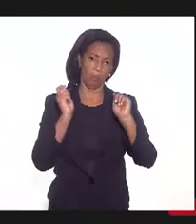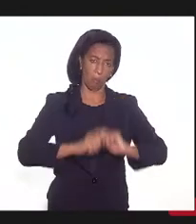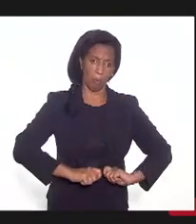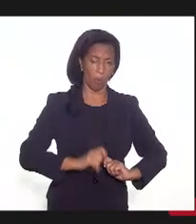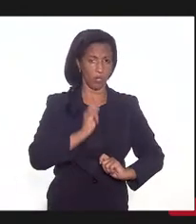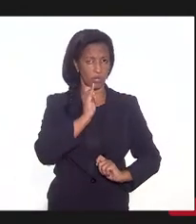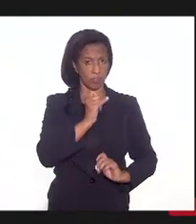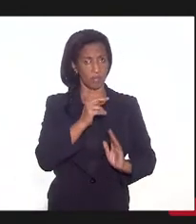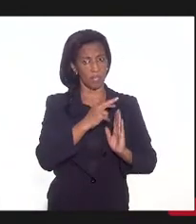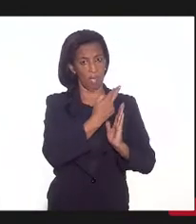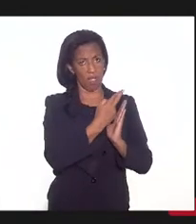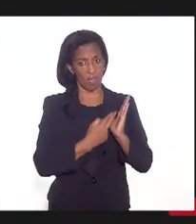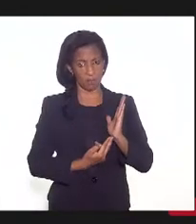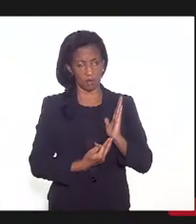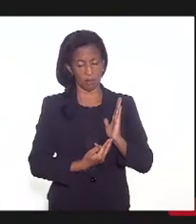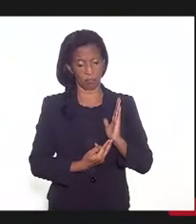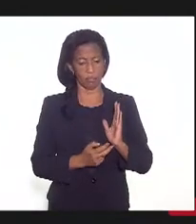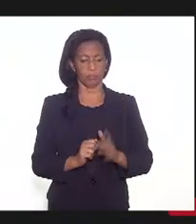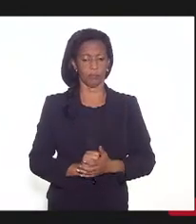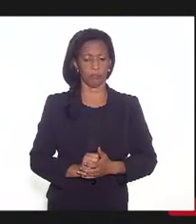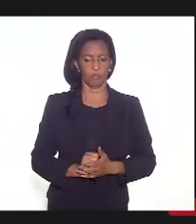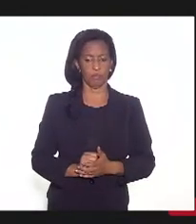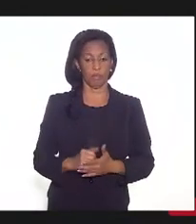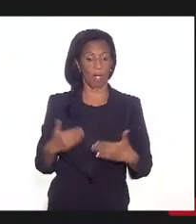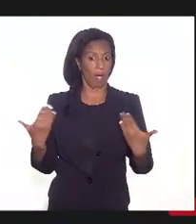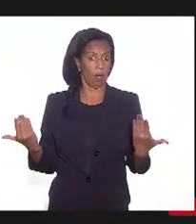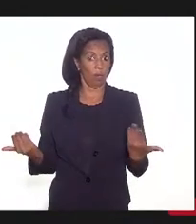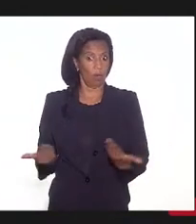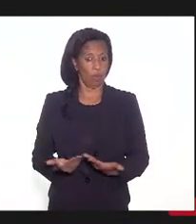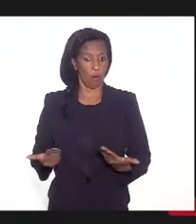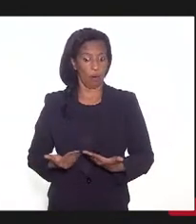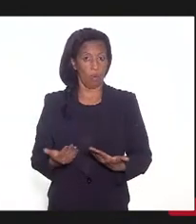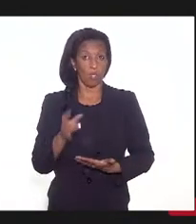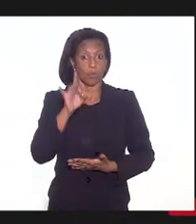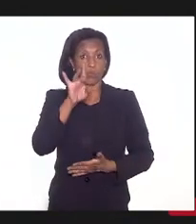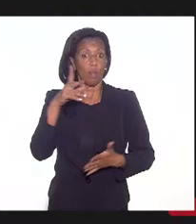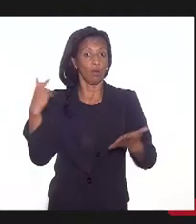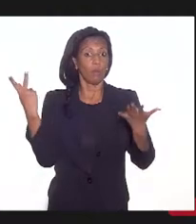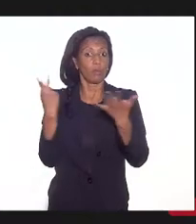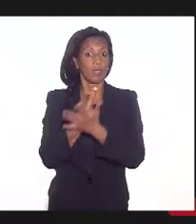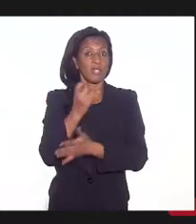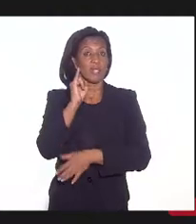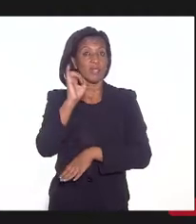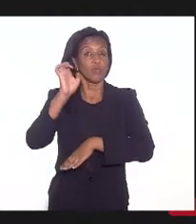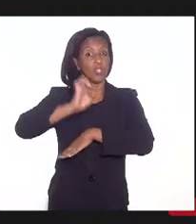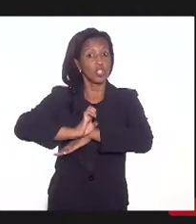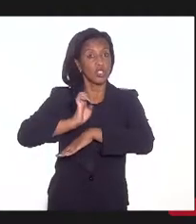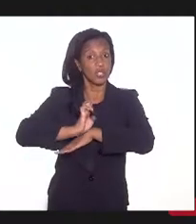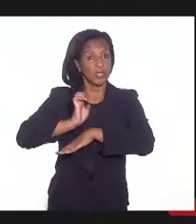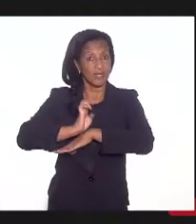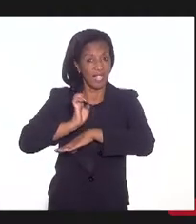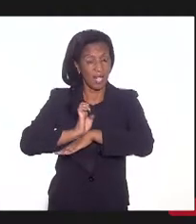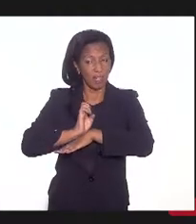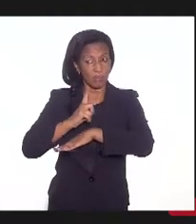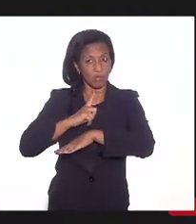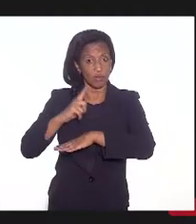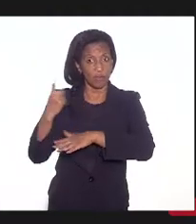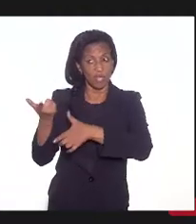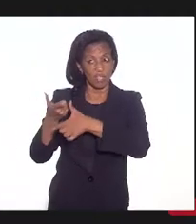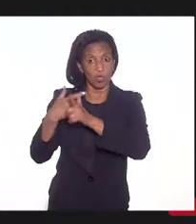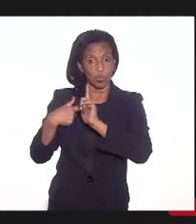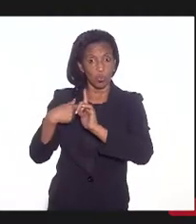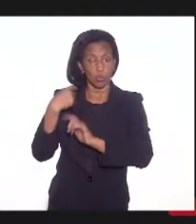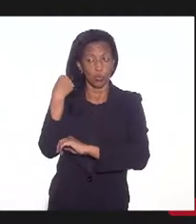vedação não compensada. Agora, ele só ocorre se o Estado permanecer inadimplente por dois